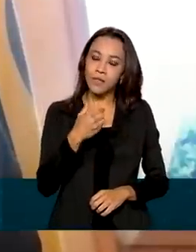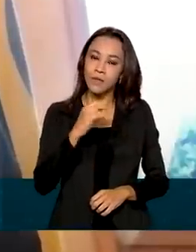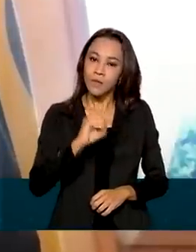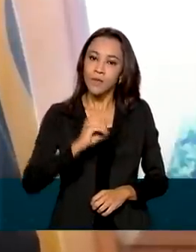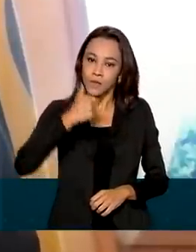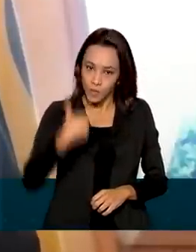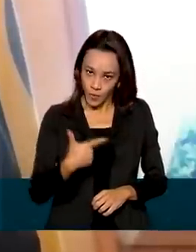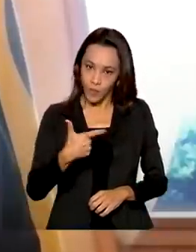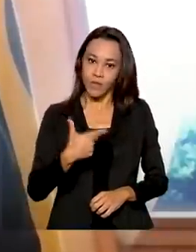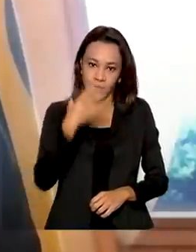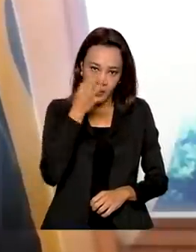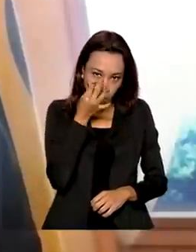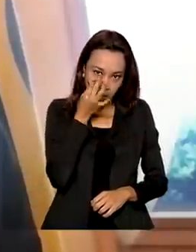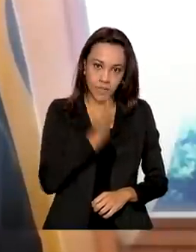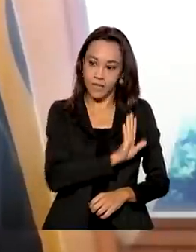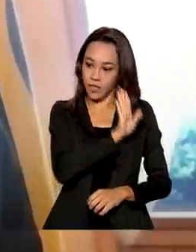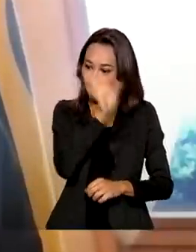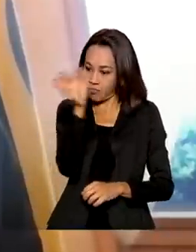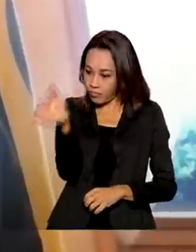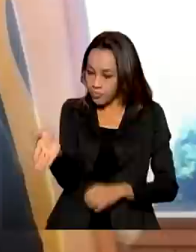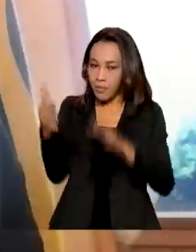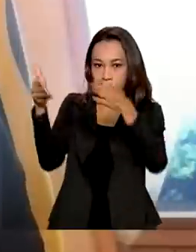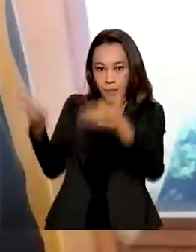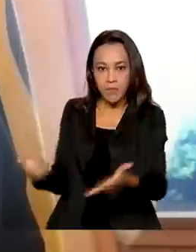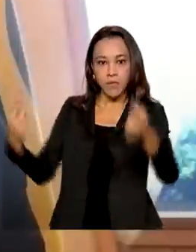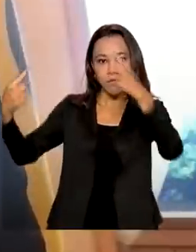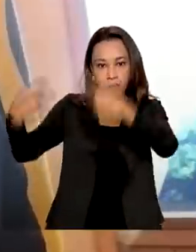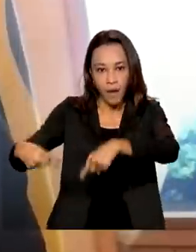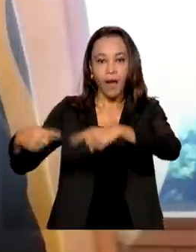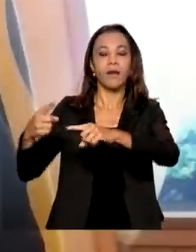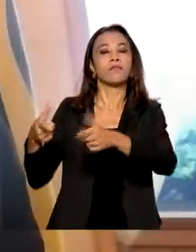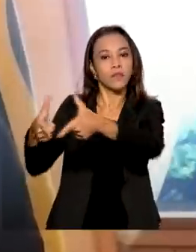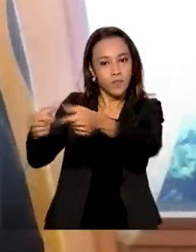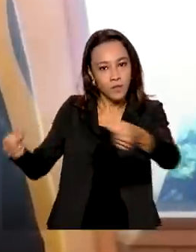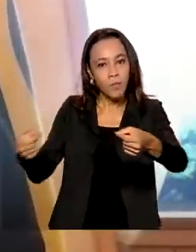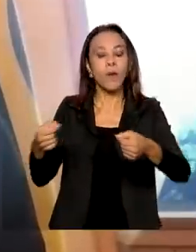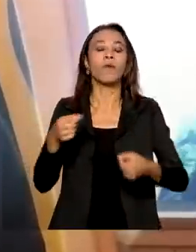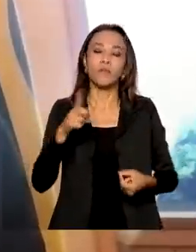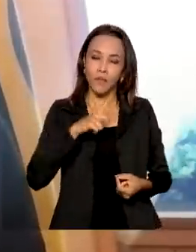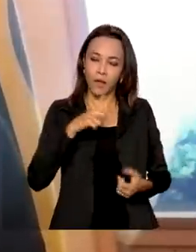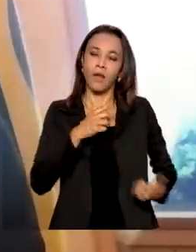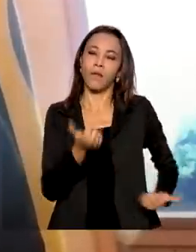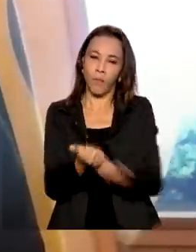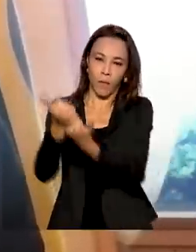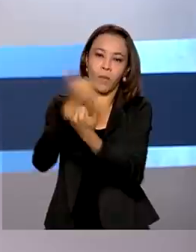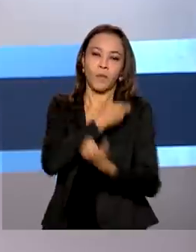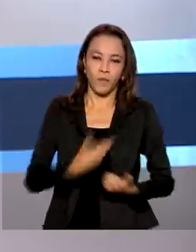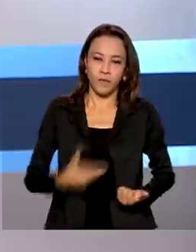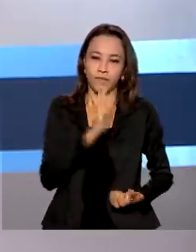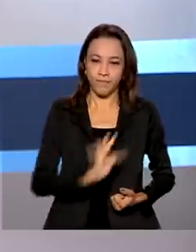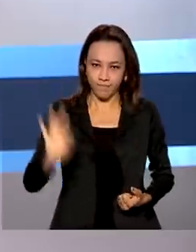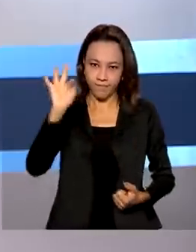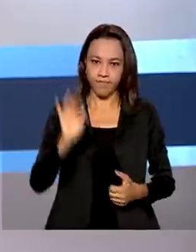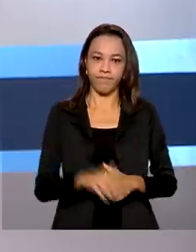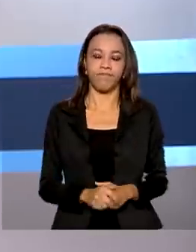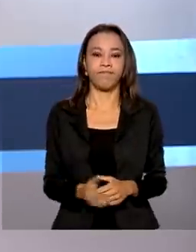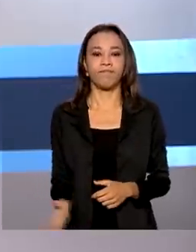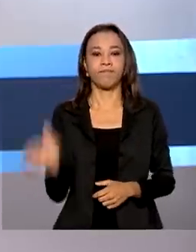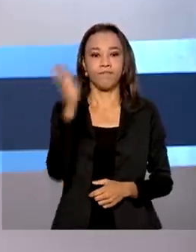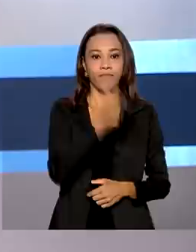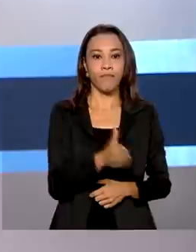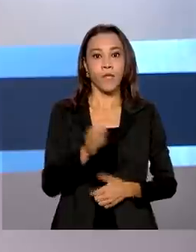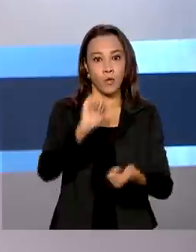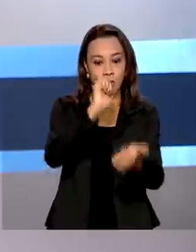Tóquio, que estão aqui no Japão participando dos Jogos Olímpicos, receberam, sim, apoio do governo federal. E os Jogos